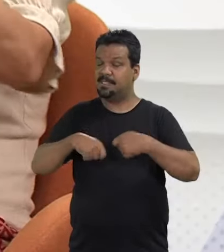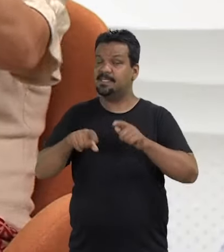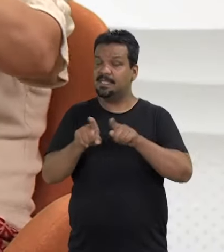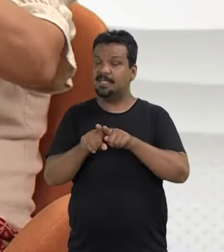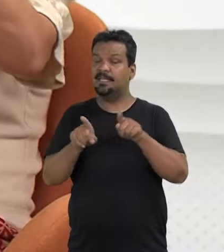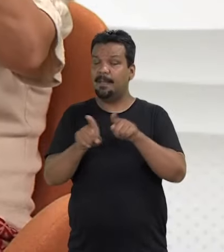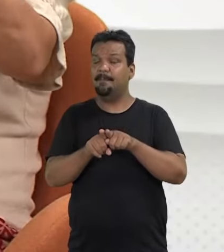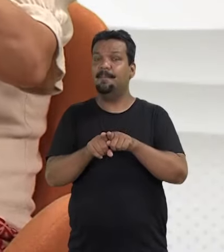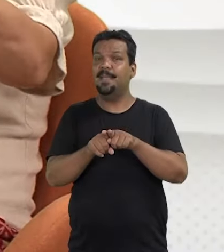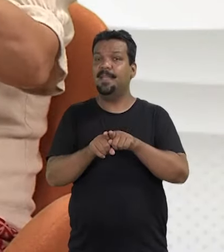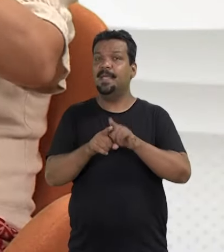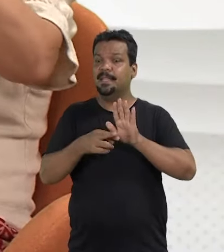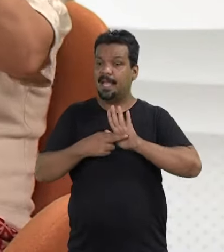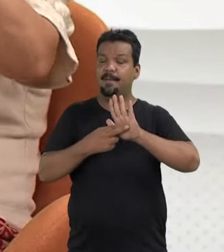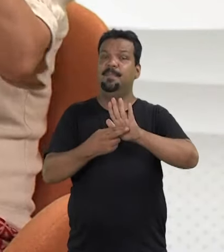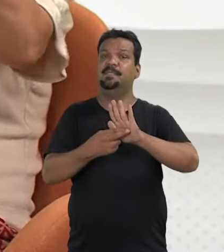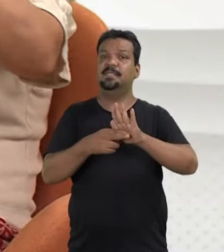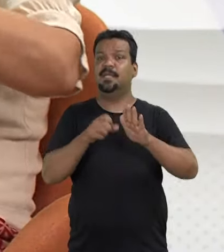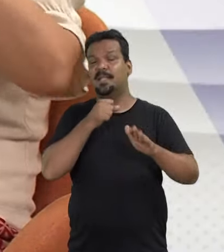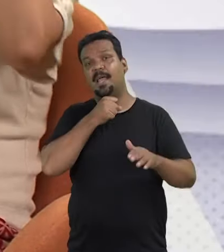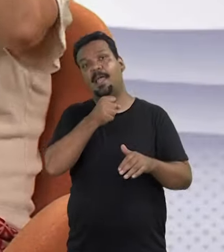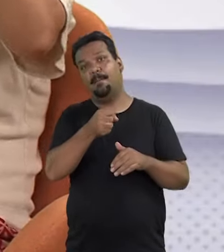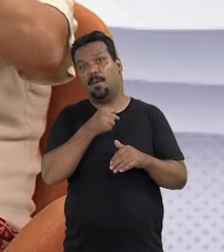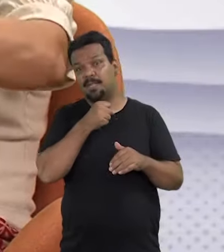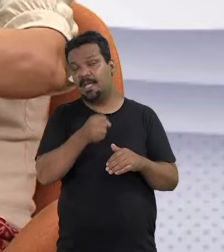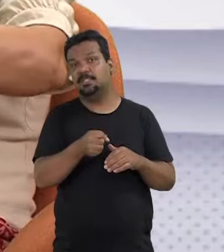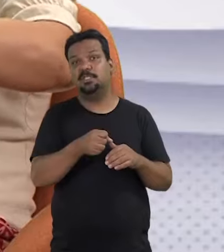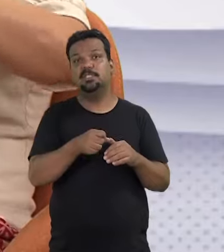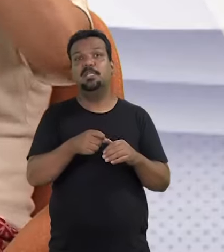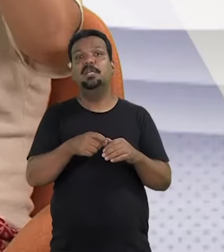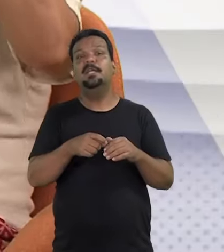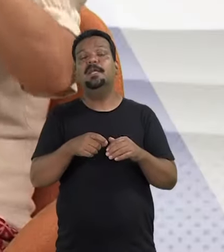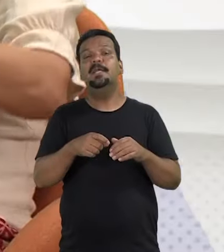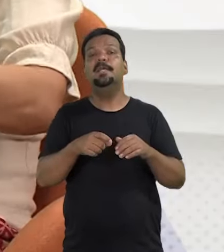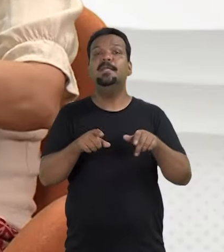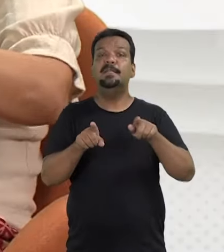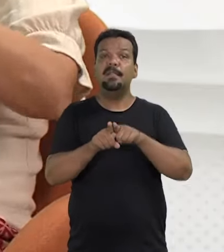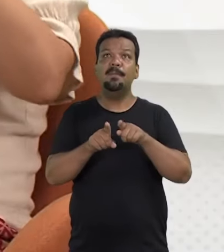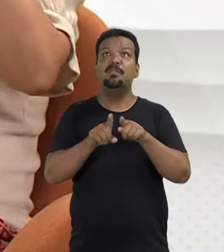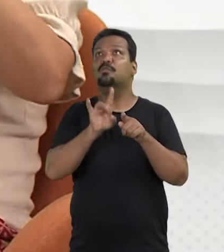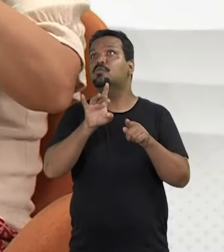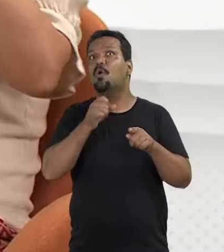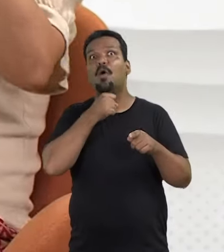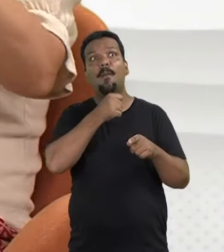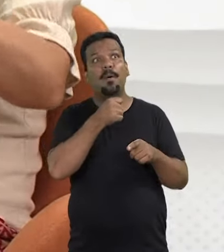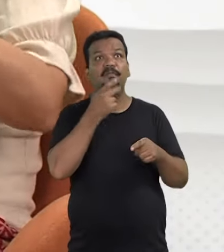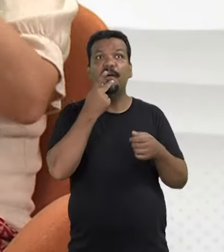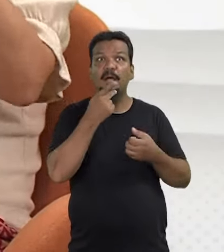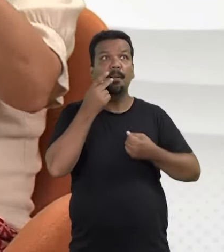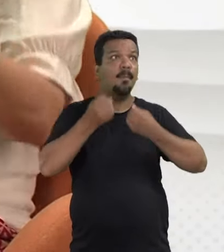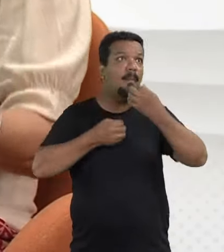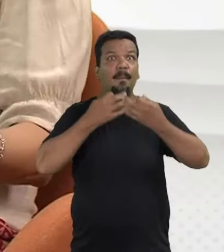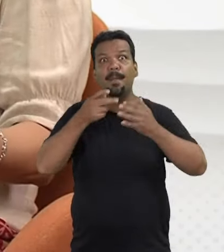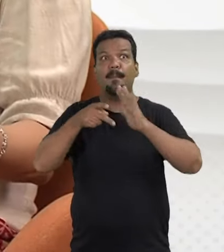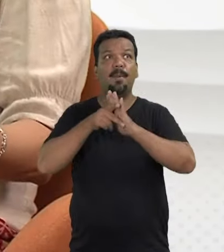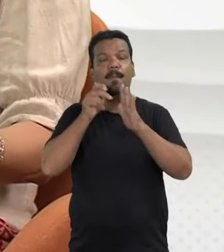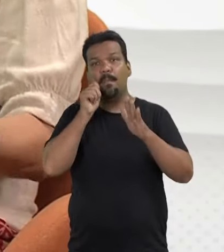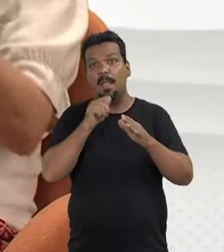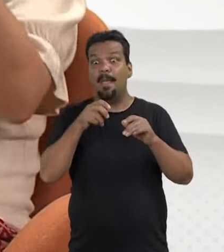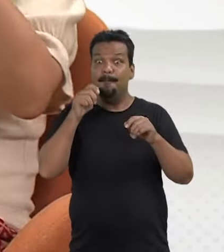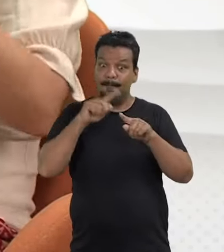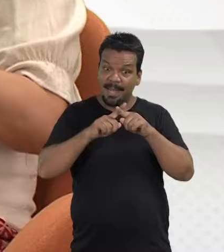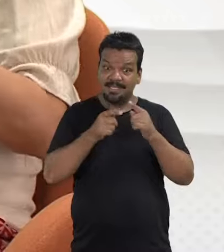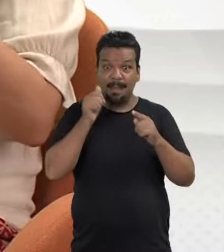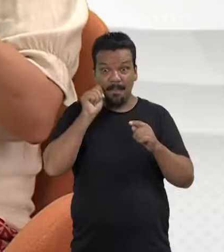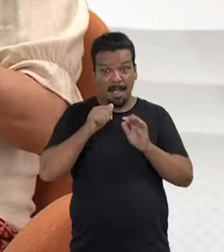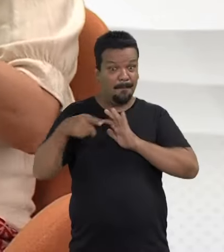precisamos também estarmos representadas nas reportagens, nas matérias, não os repórteres falando pelas mulheres,